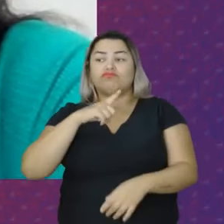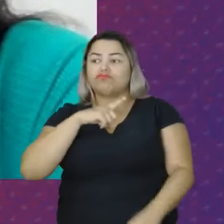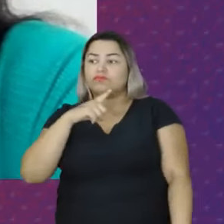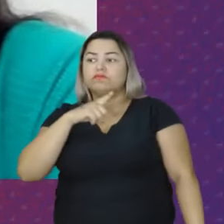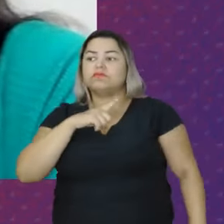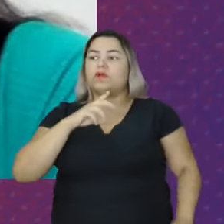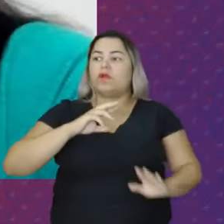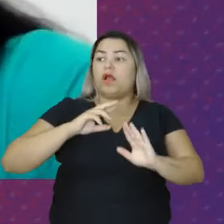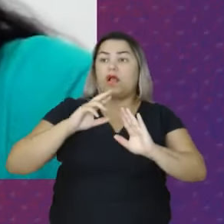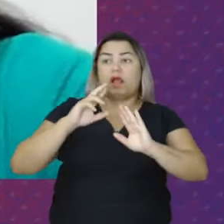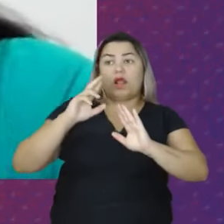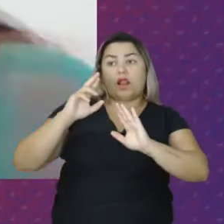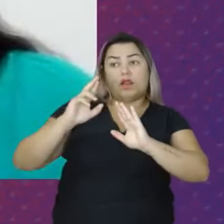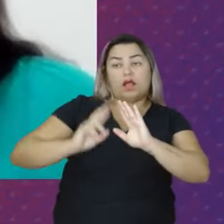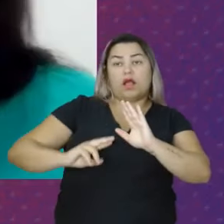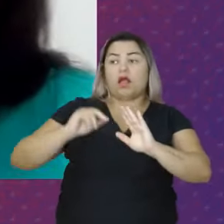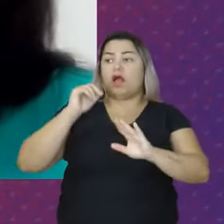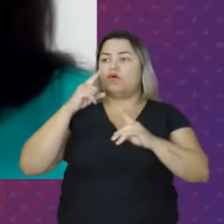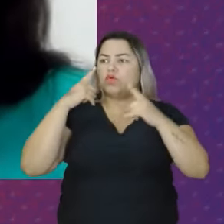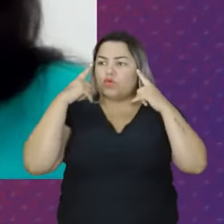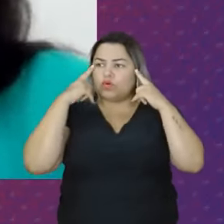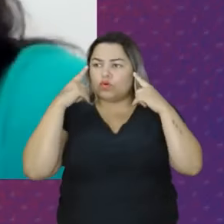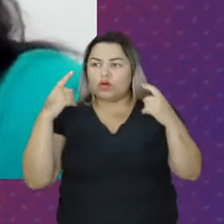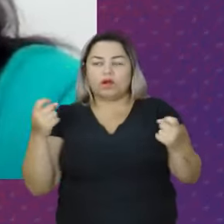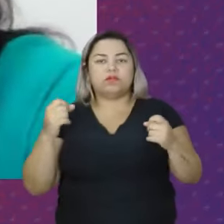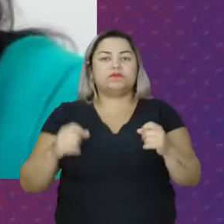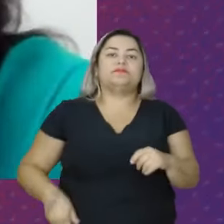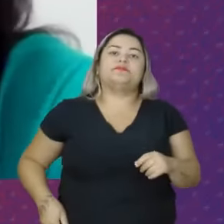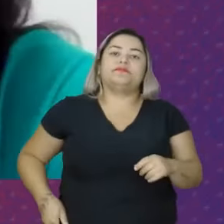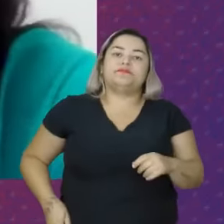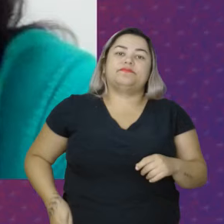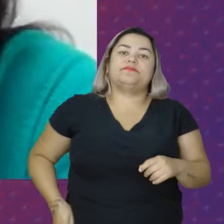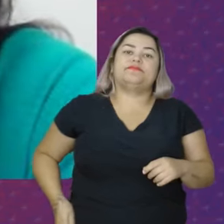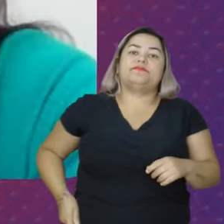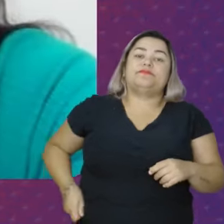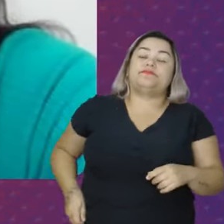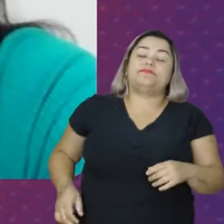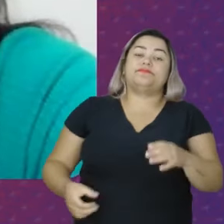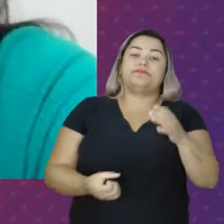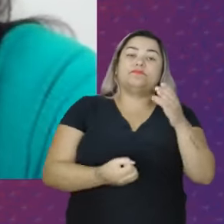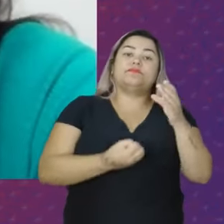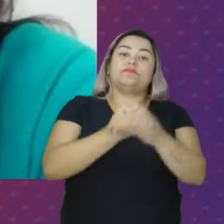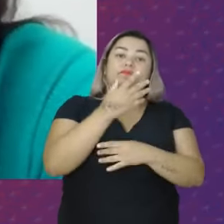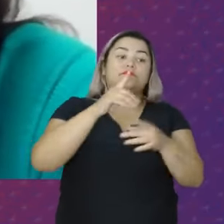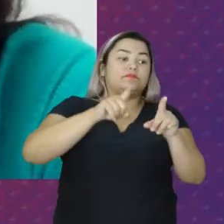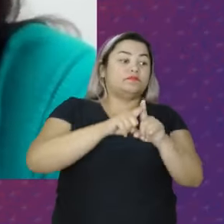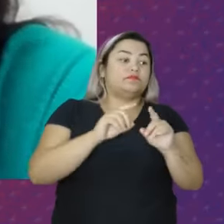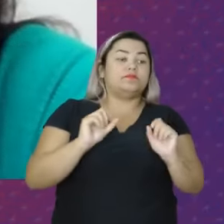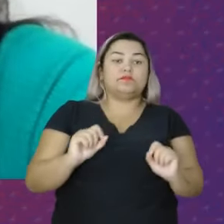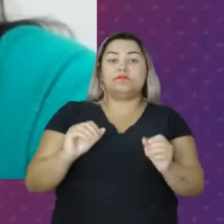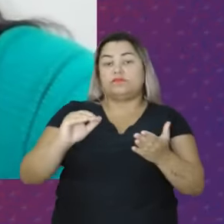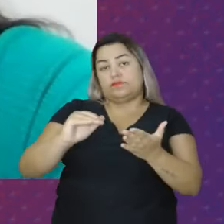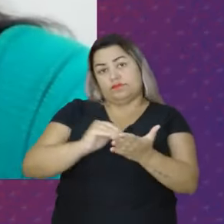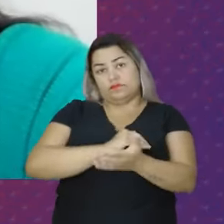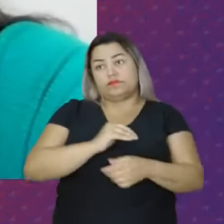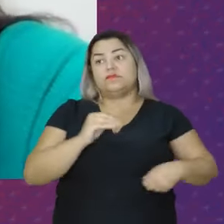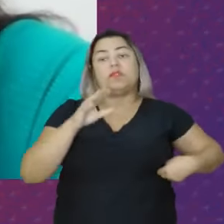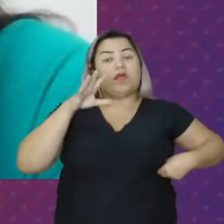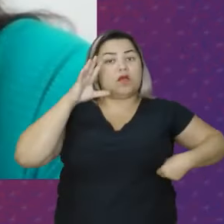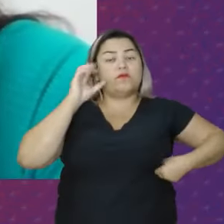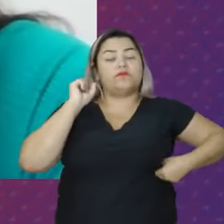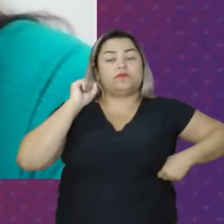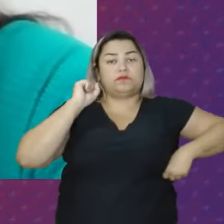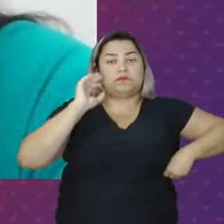relatos De violência Então Paralelamente A criação Da secretaria E a criação Da ouvidoria